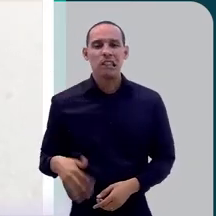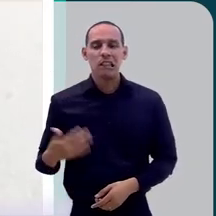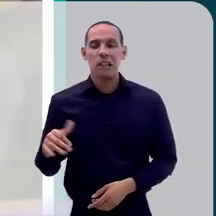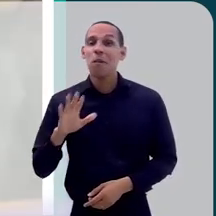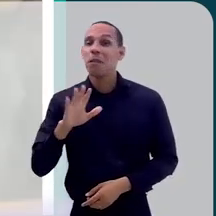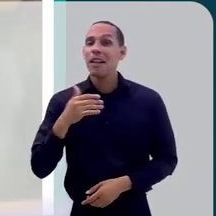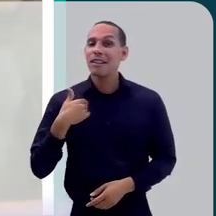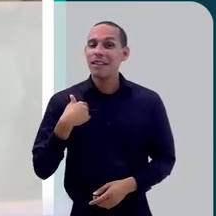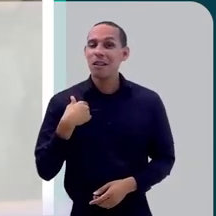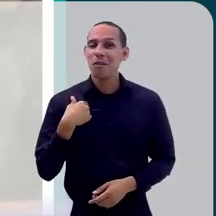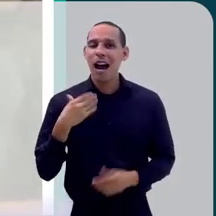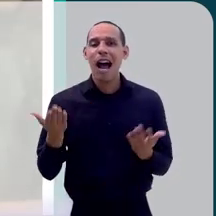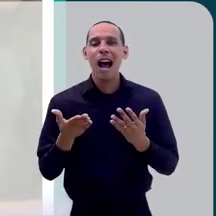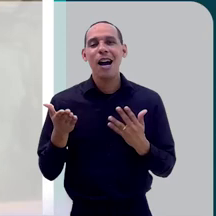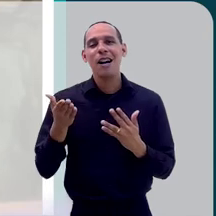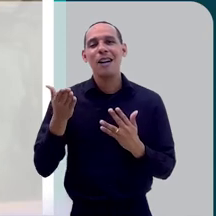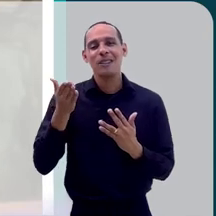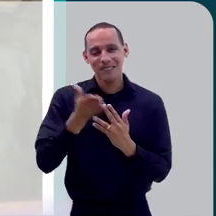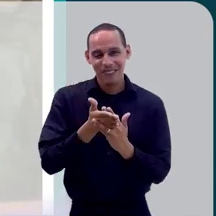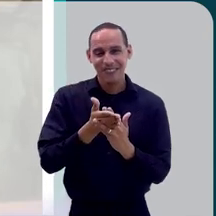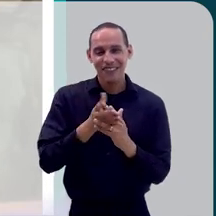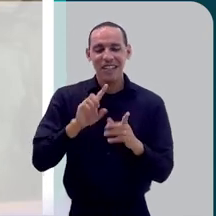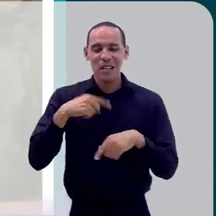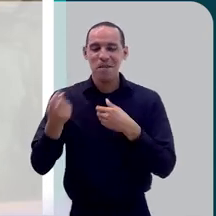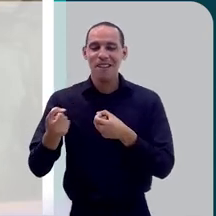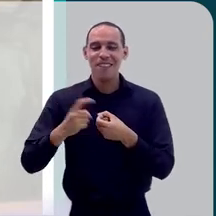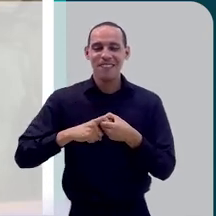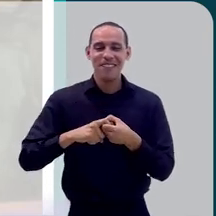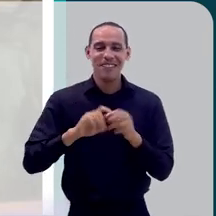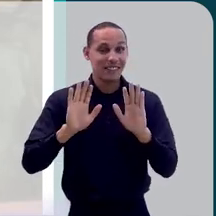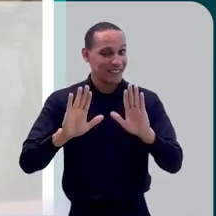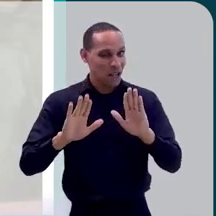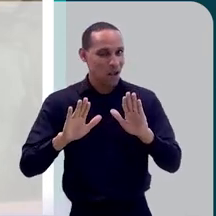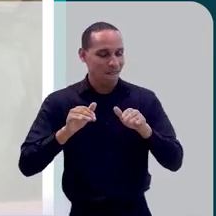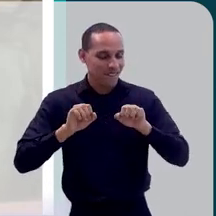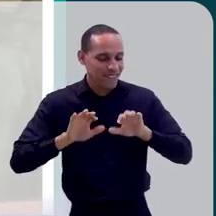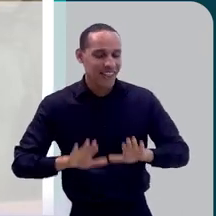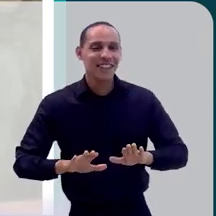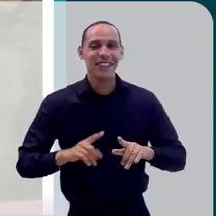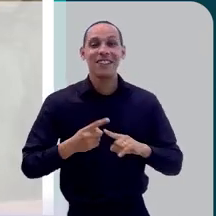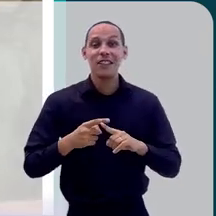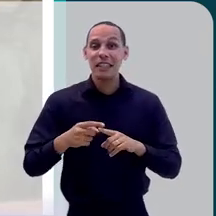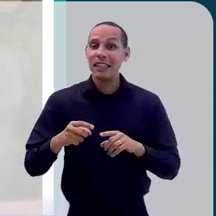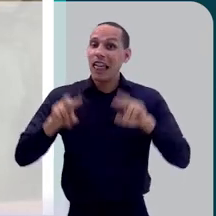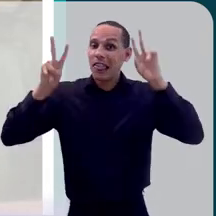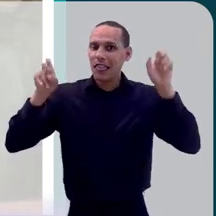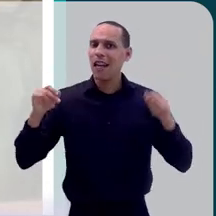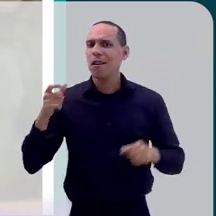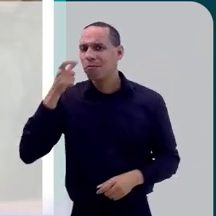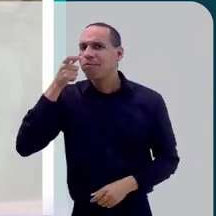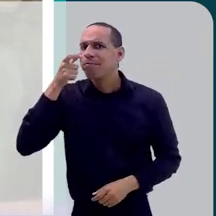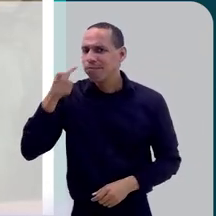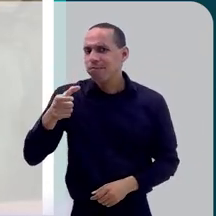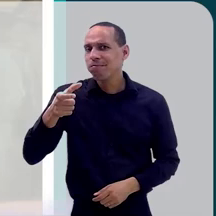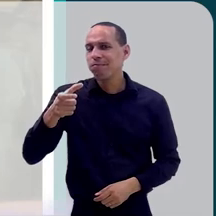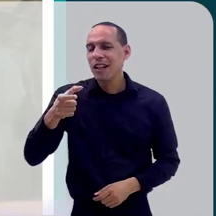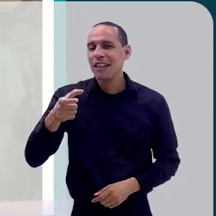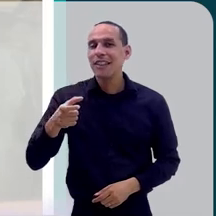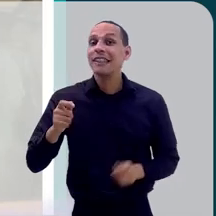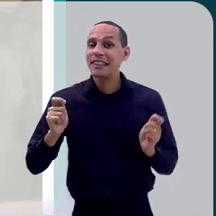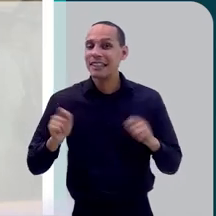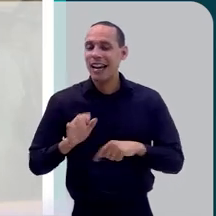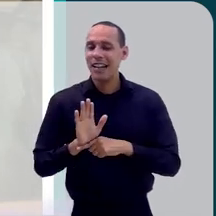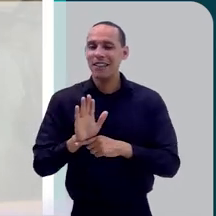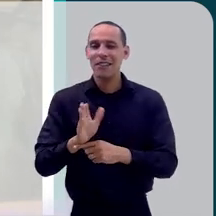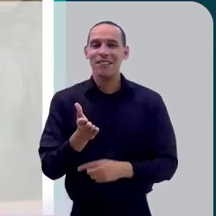É. é bastante complexo, né? Mas eu vou ter que fazer um pequeno intervalo, mas daqui a pouco a gente está de volta. Fique com a gente, porque esse